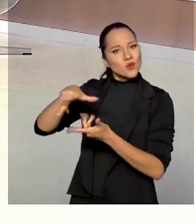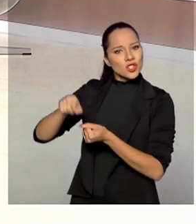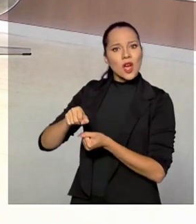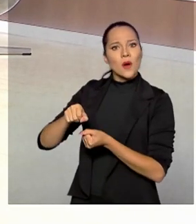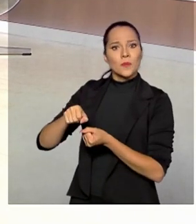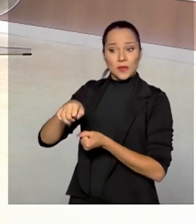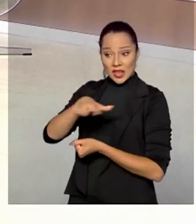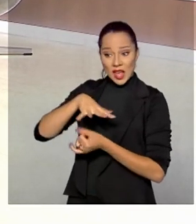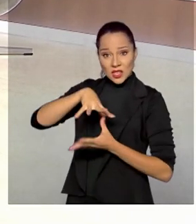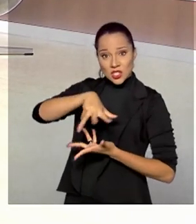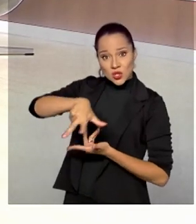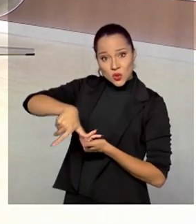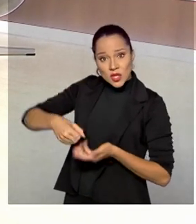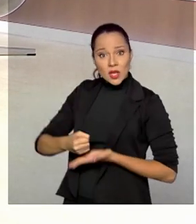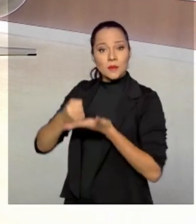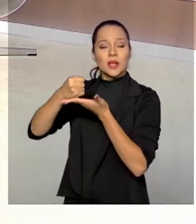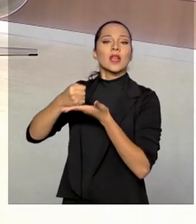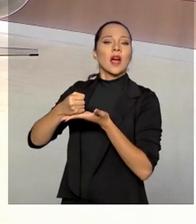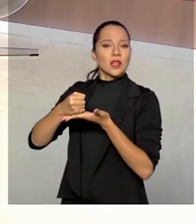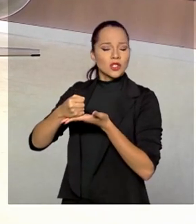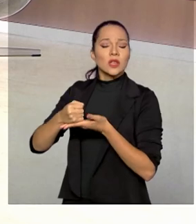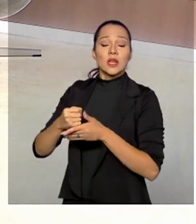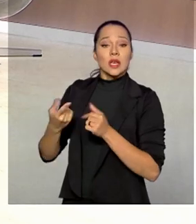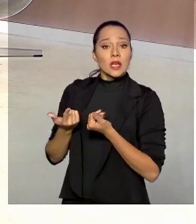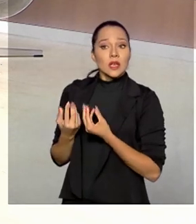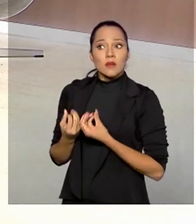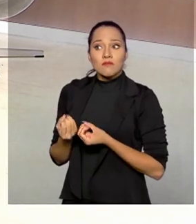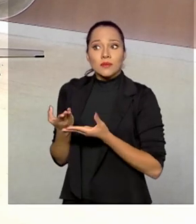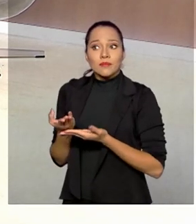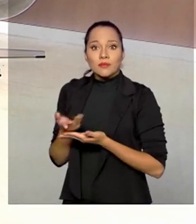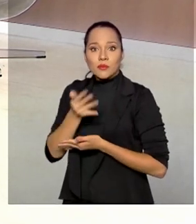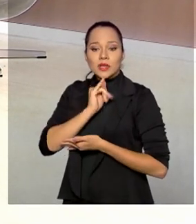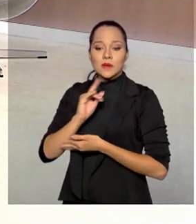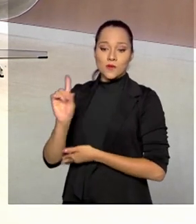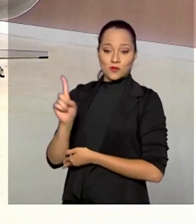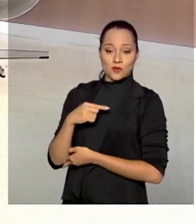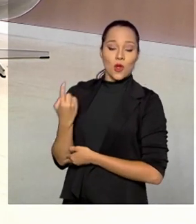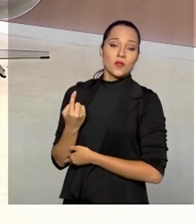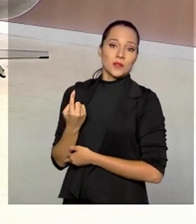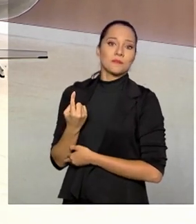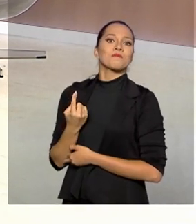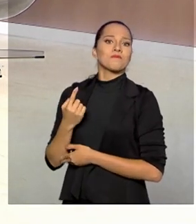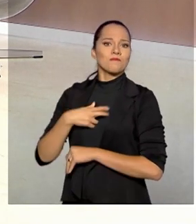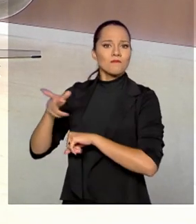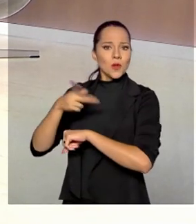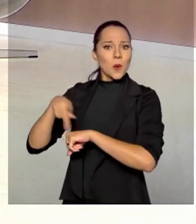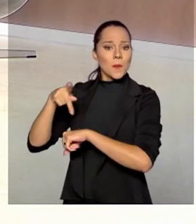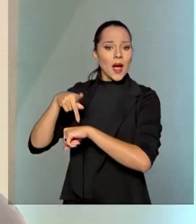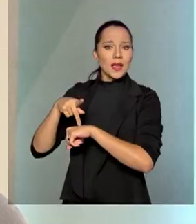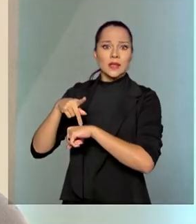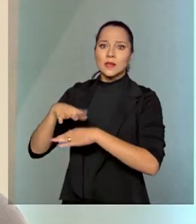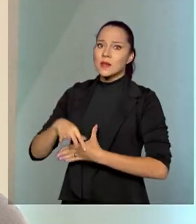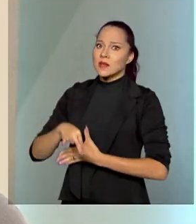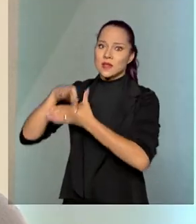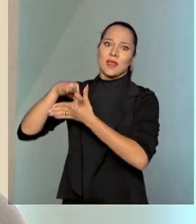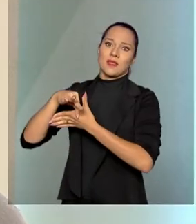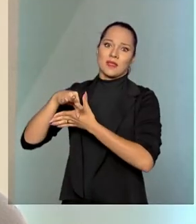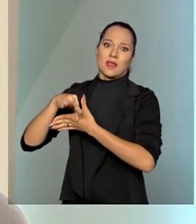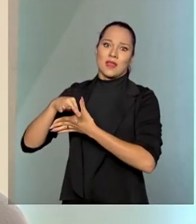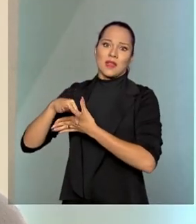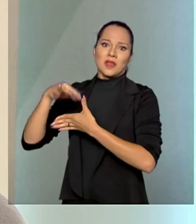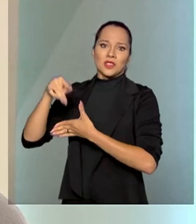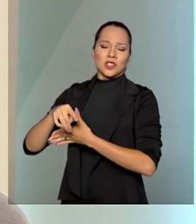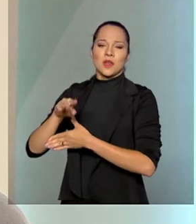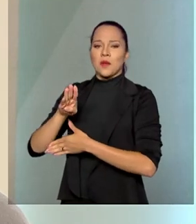sustentabilidade e que proporciona, por exemplo, de nós sermos o país liderando a questão dos